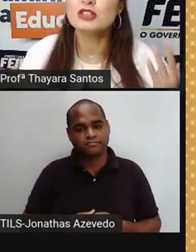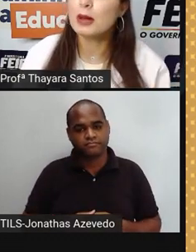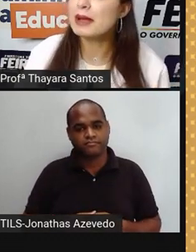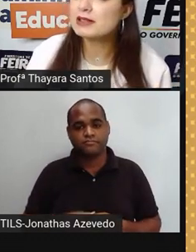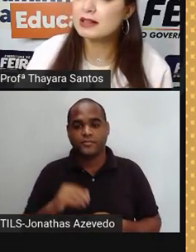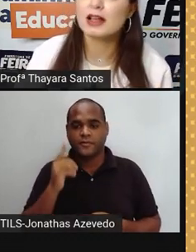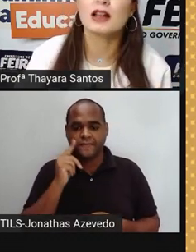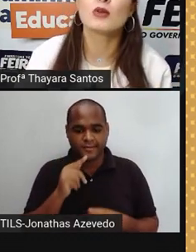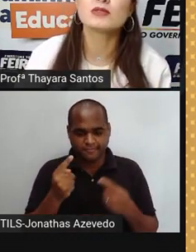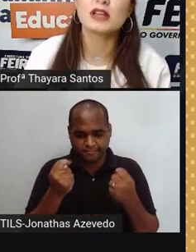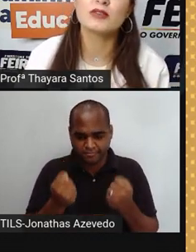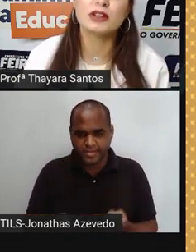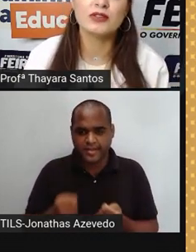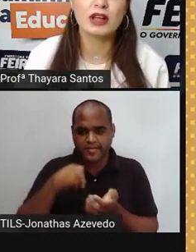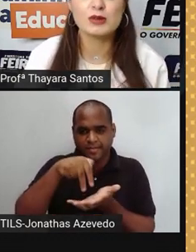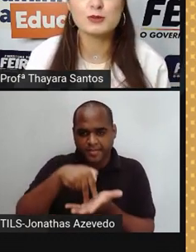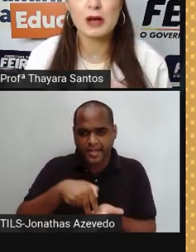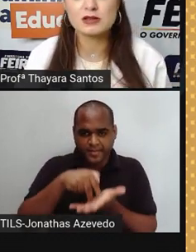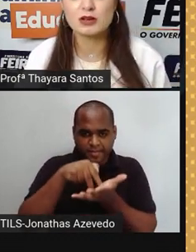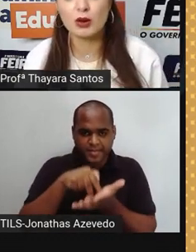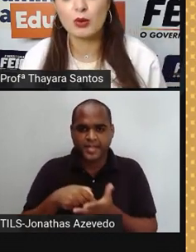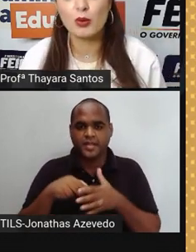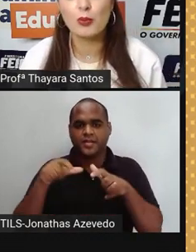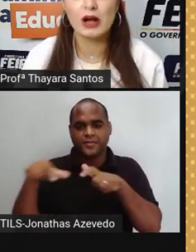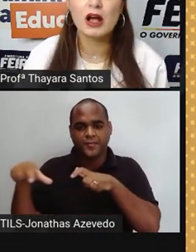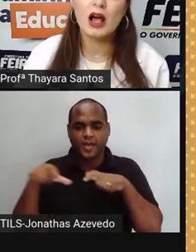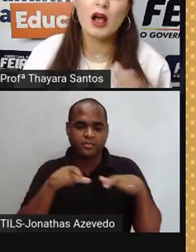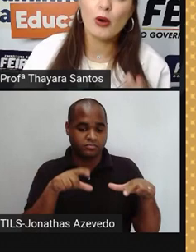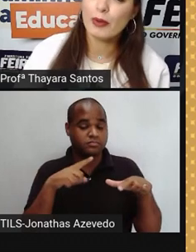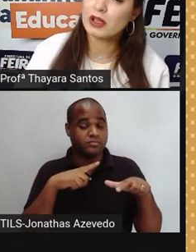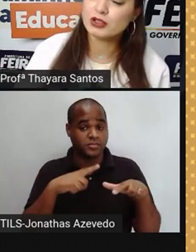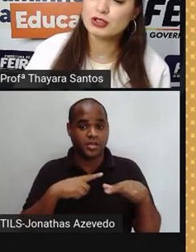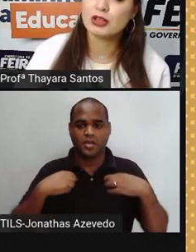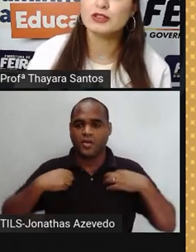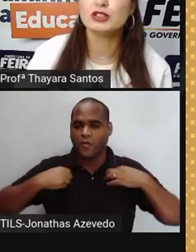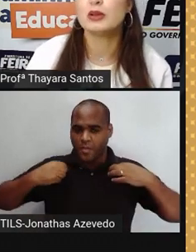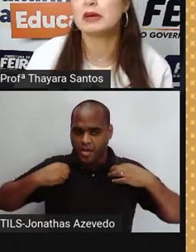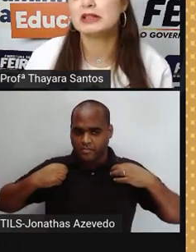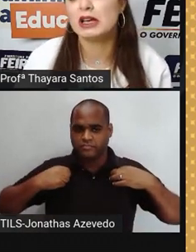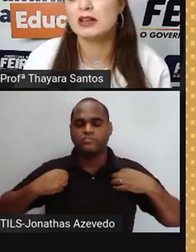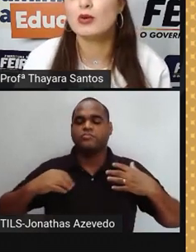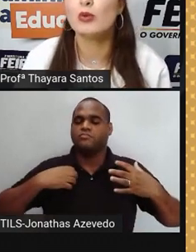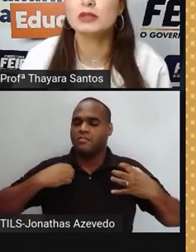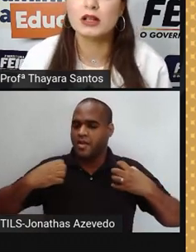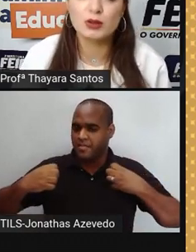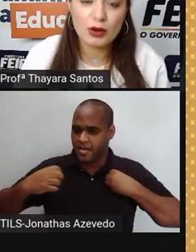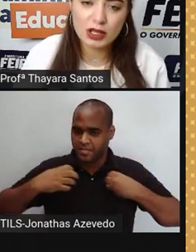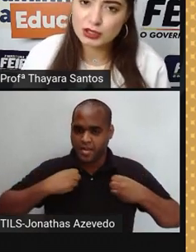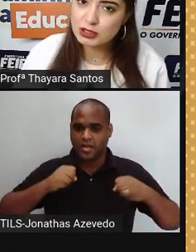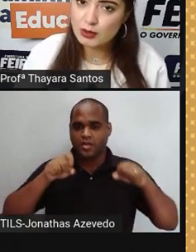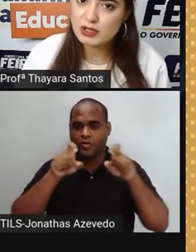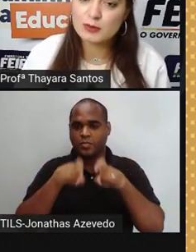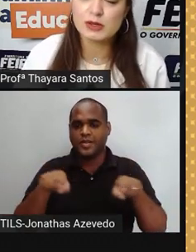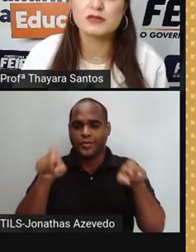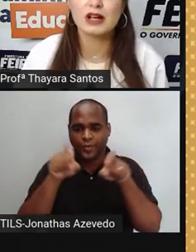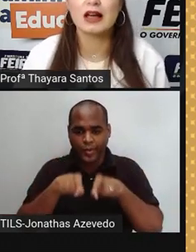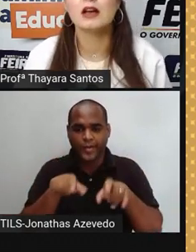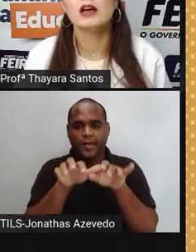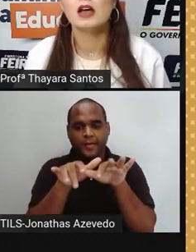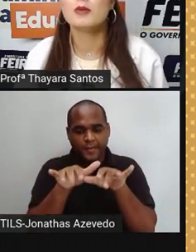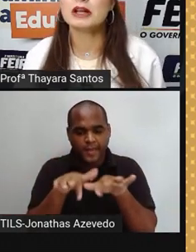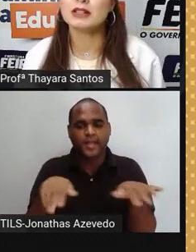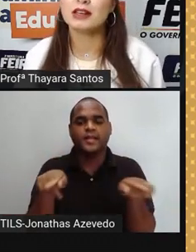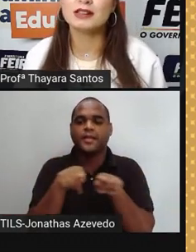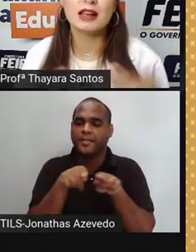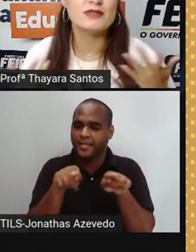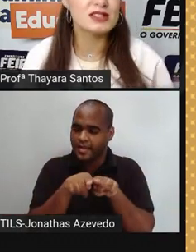medir a massa dela e consegue verificar o espaço que ela ocupa, a roupa que a gente está vestindo é matéria, o computador que a gente está usando para se falar